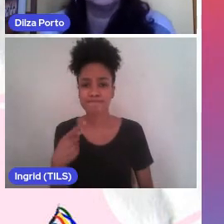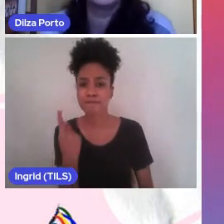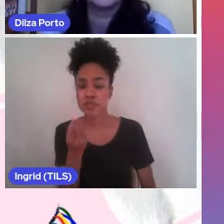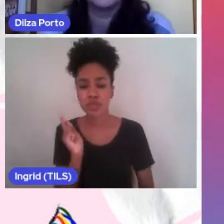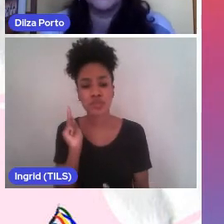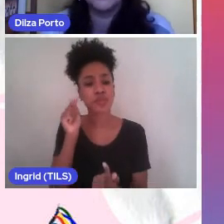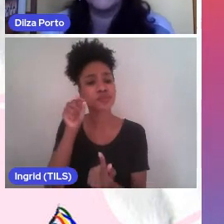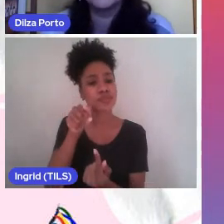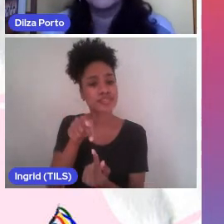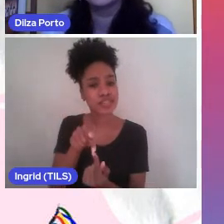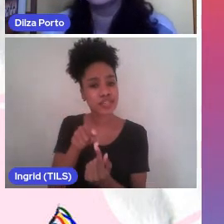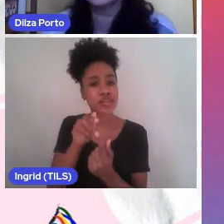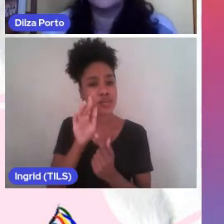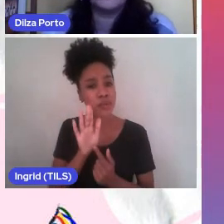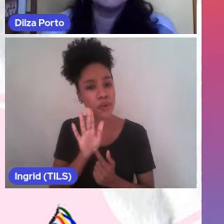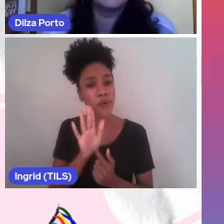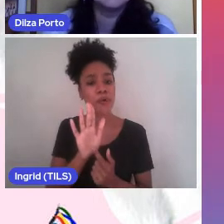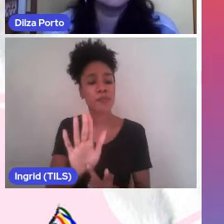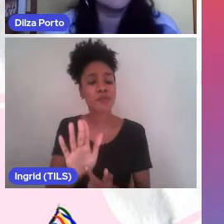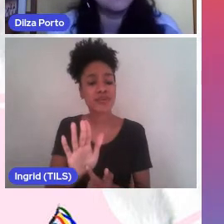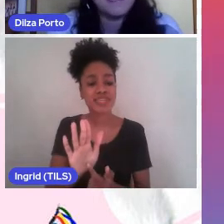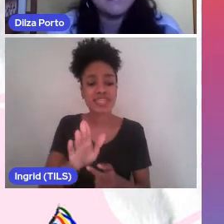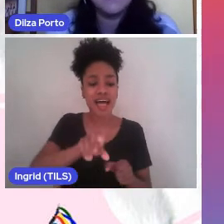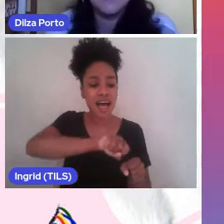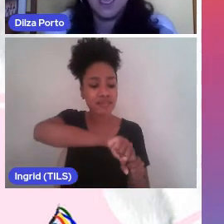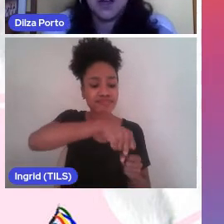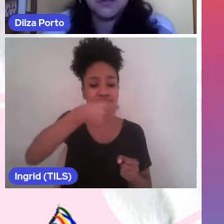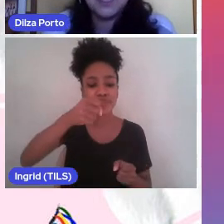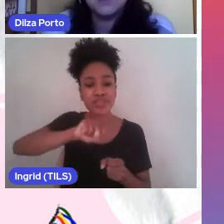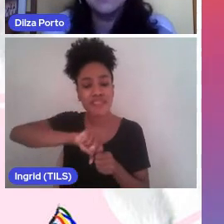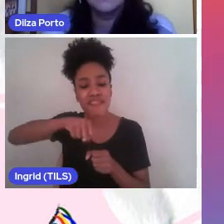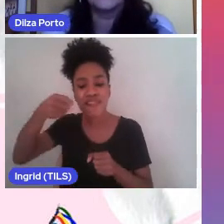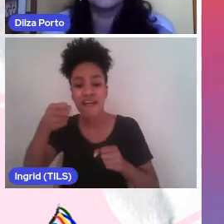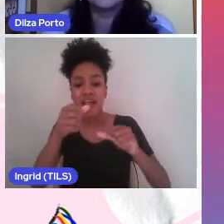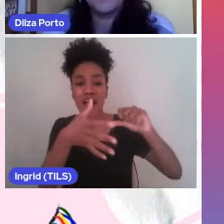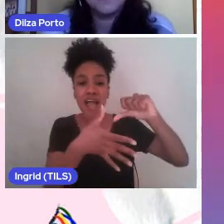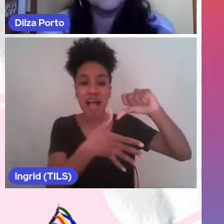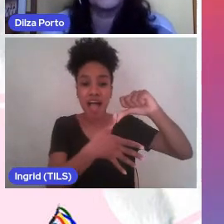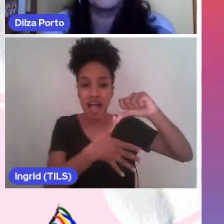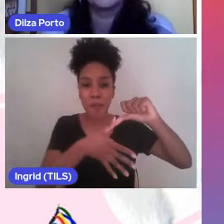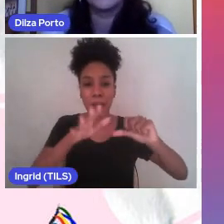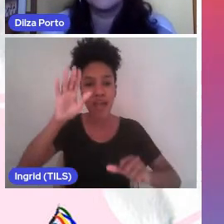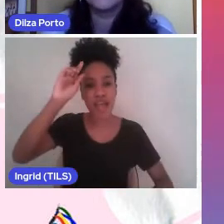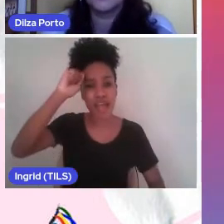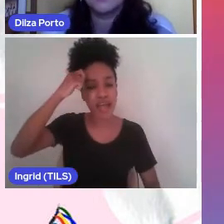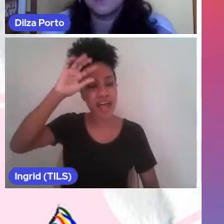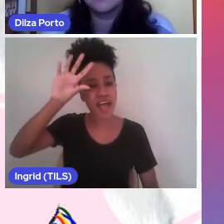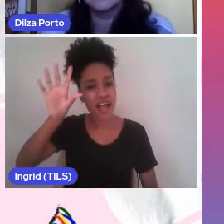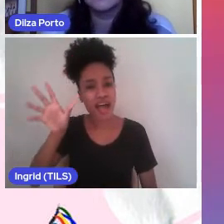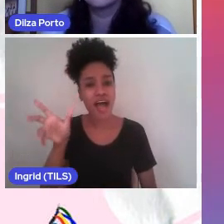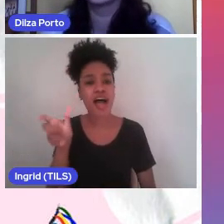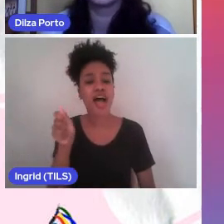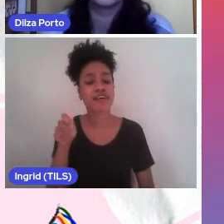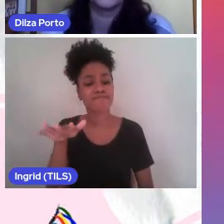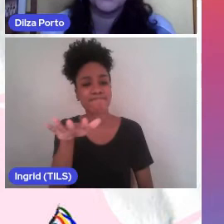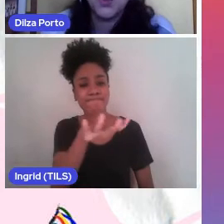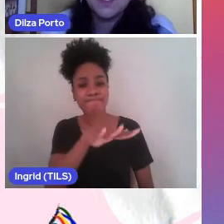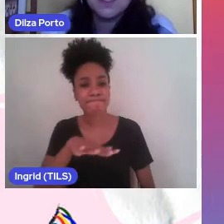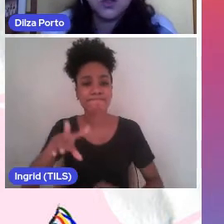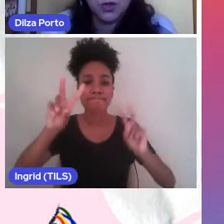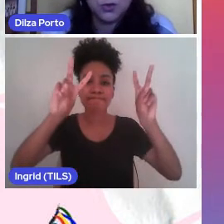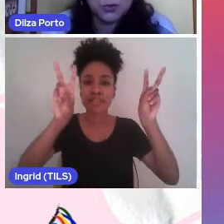os múltiplos sentidos das independências na América e na África. É um espaço para tematizar as